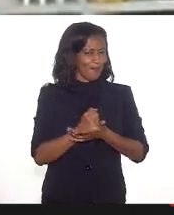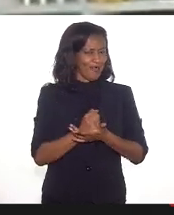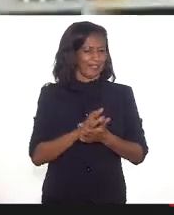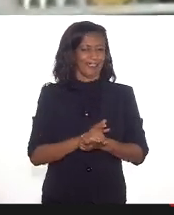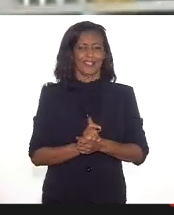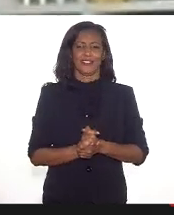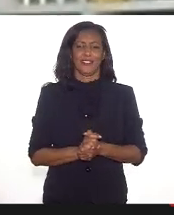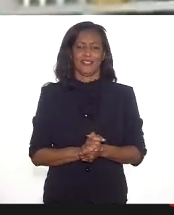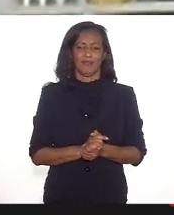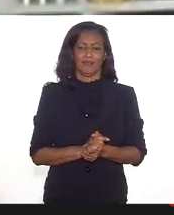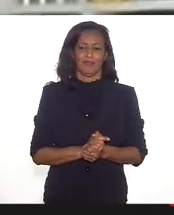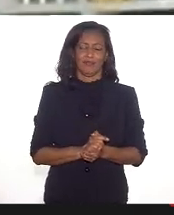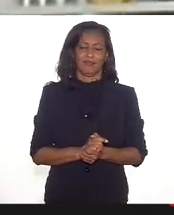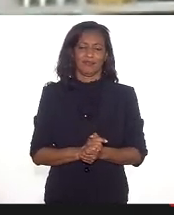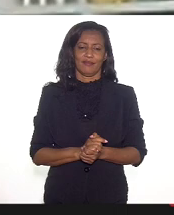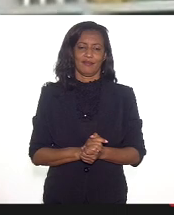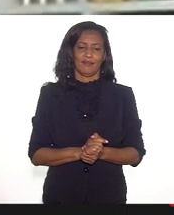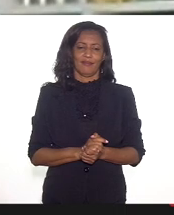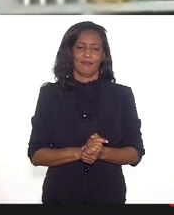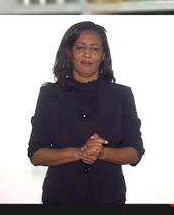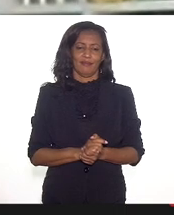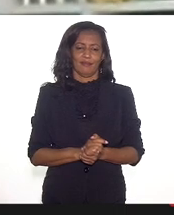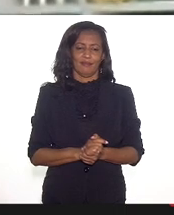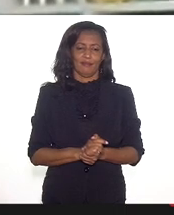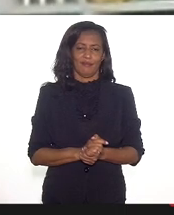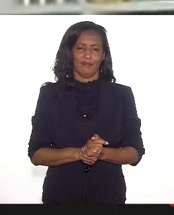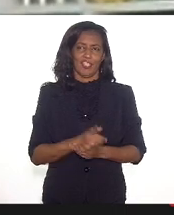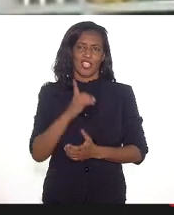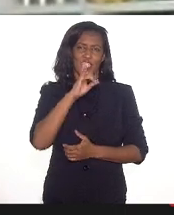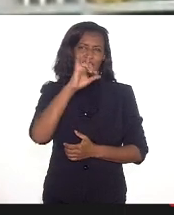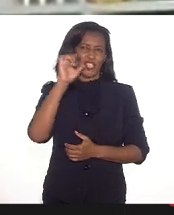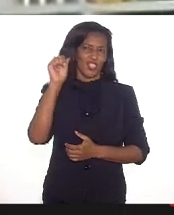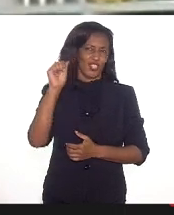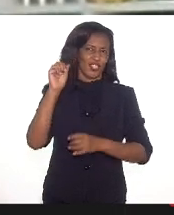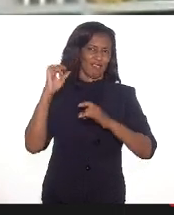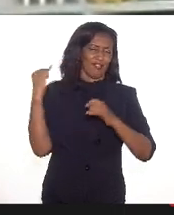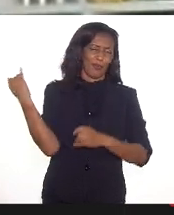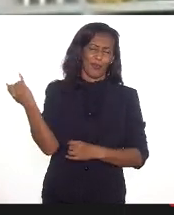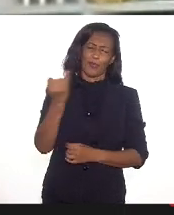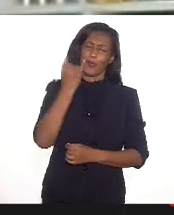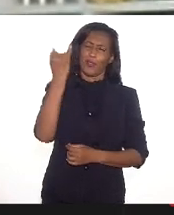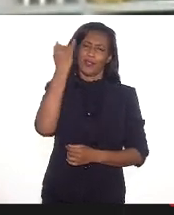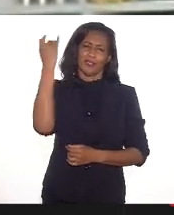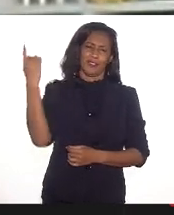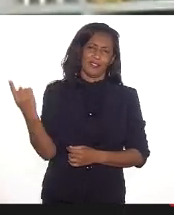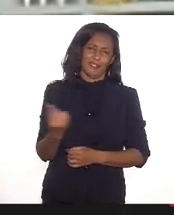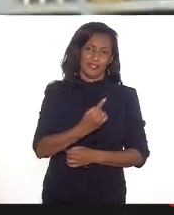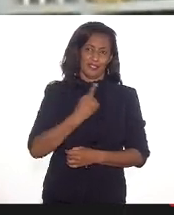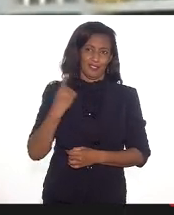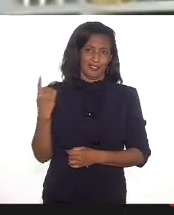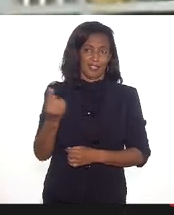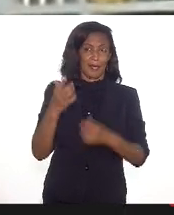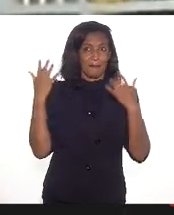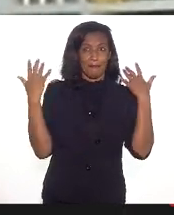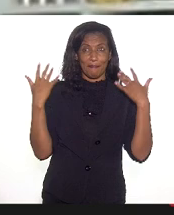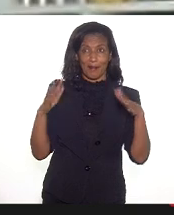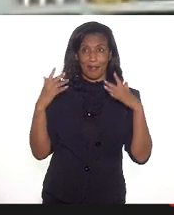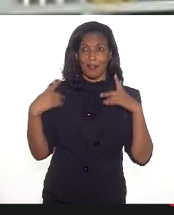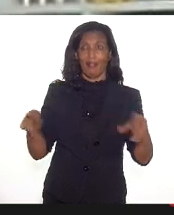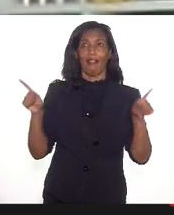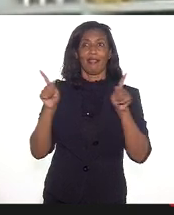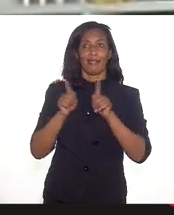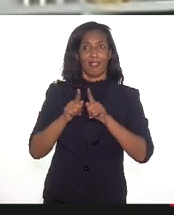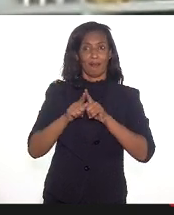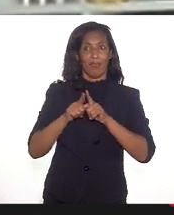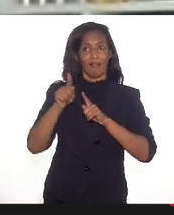data tão importante para nós e parabenizar pela iniciativa,